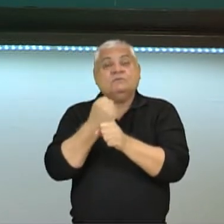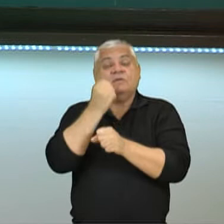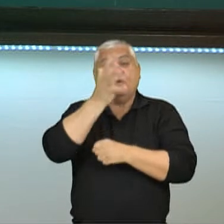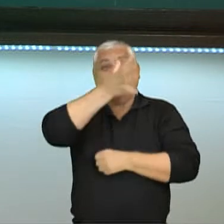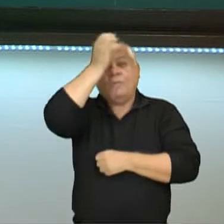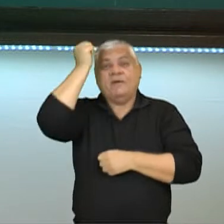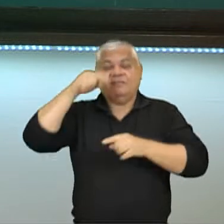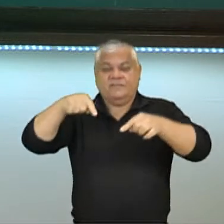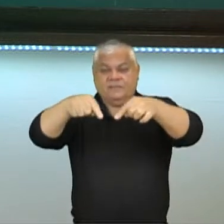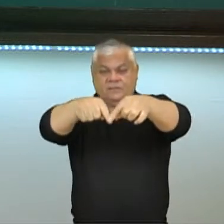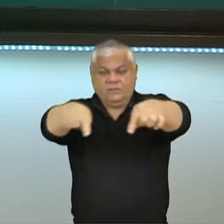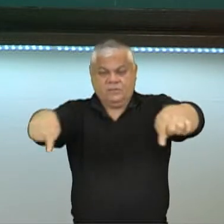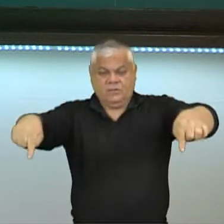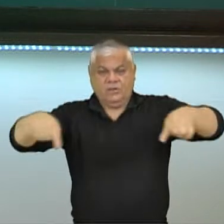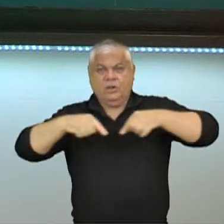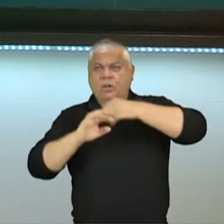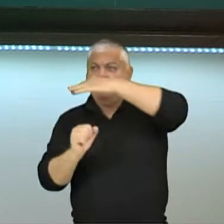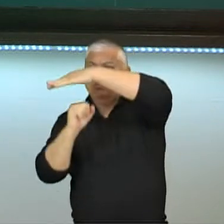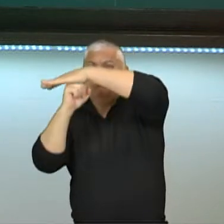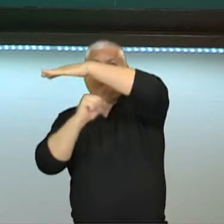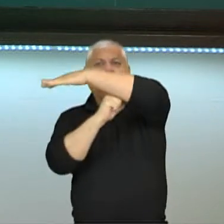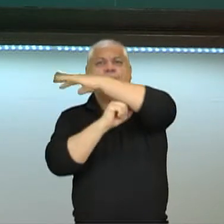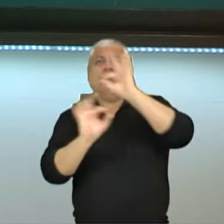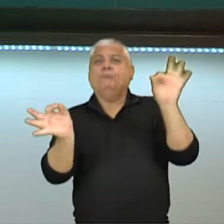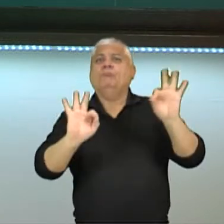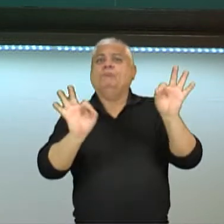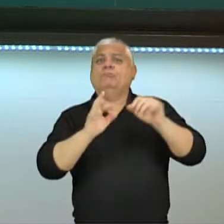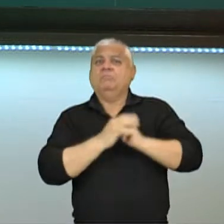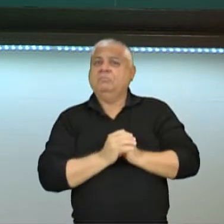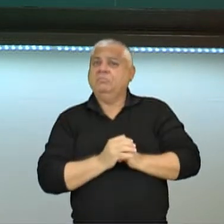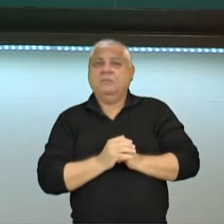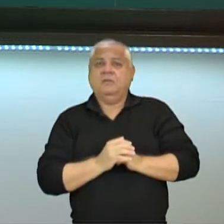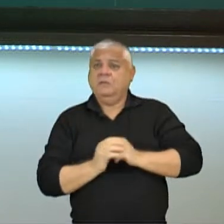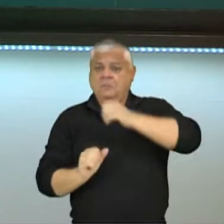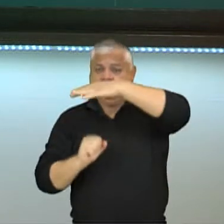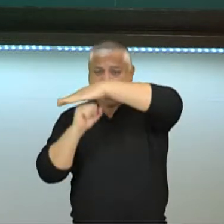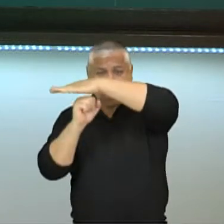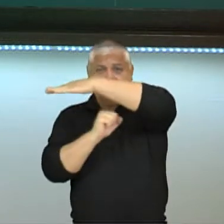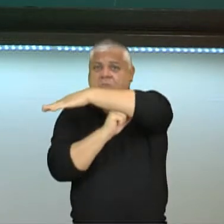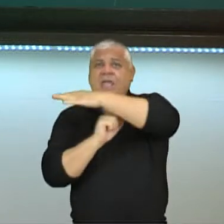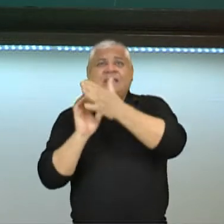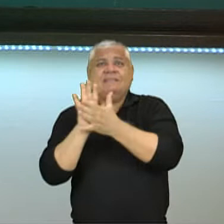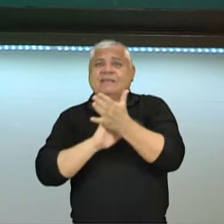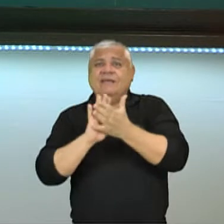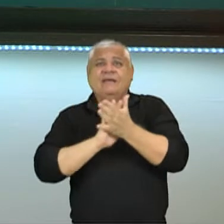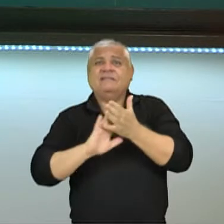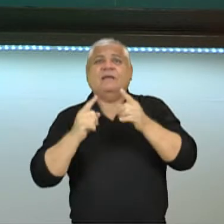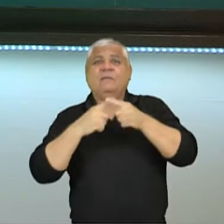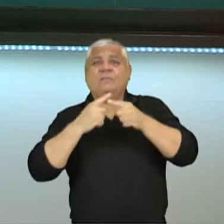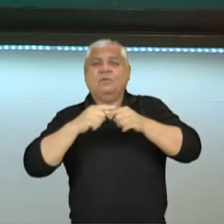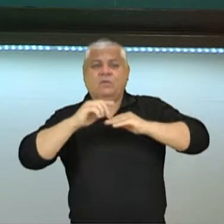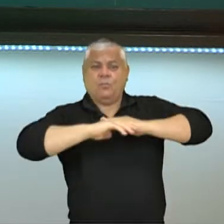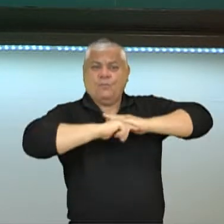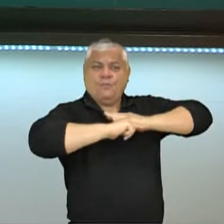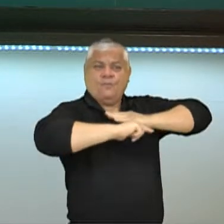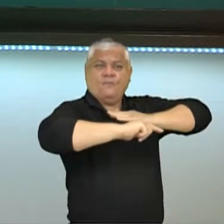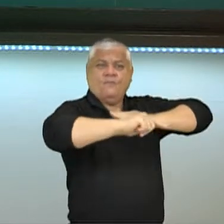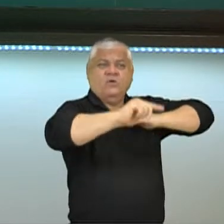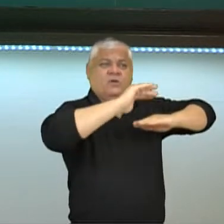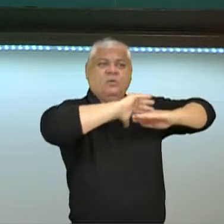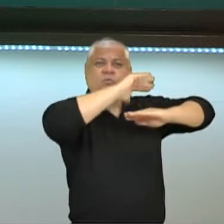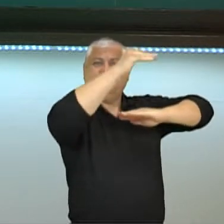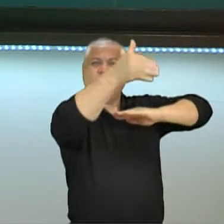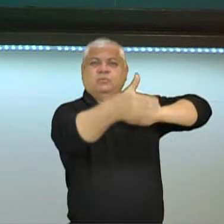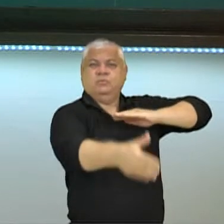enormes sem colunas. quê? O próprio arco vai sustentar o seu peso. Então isso foi uma inovação muito grande dentro do período